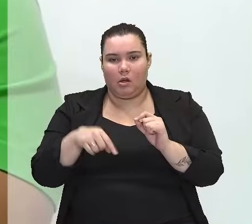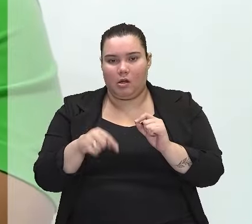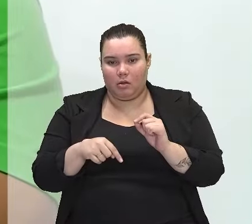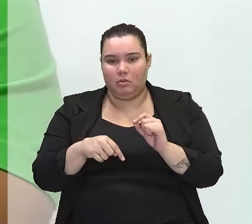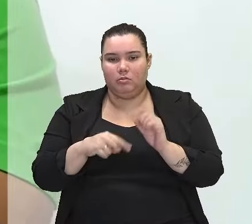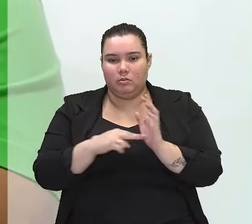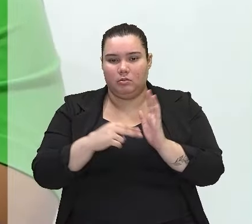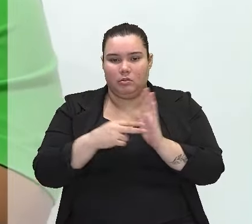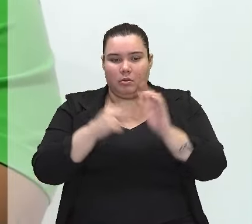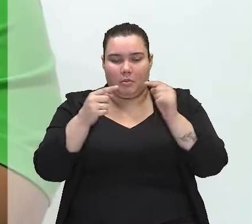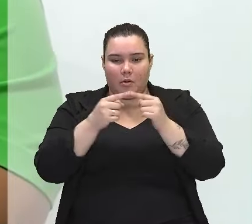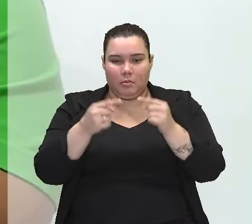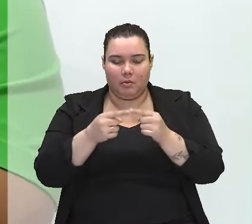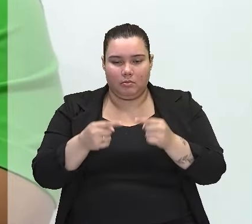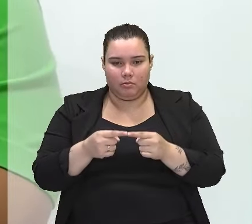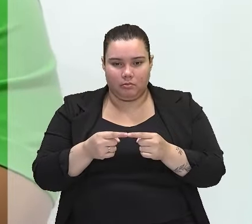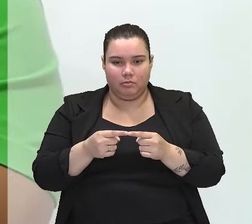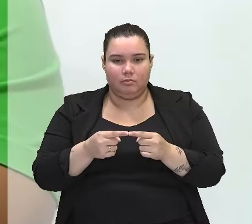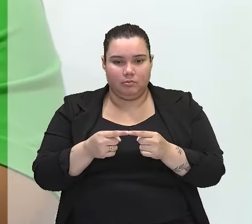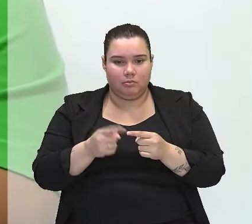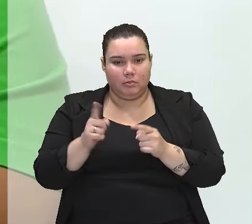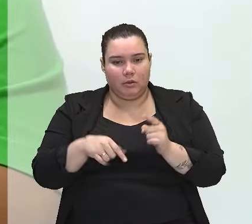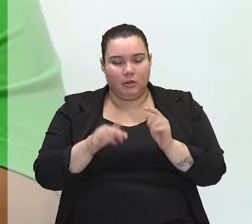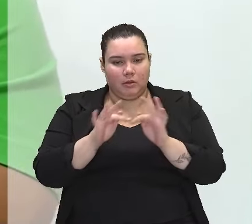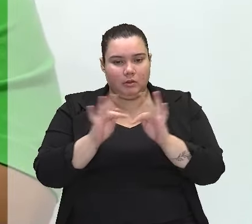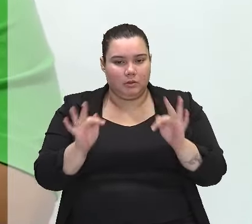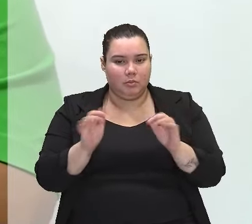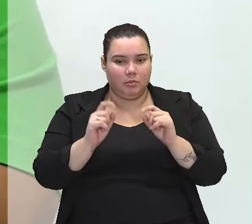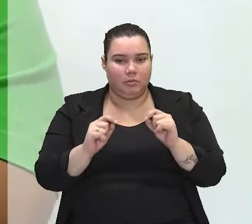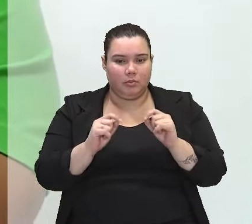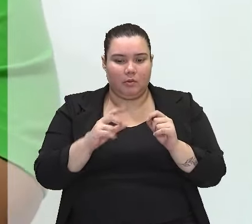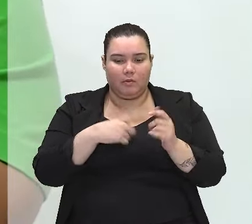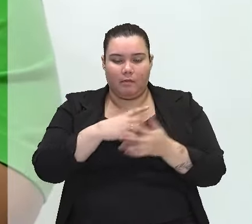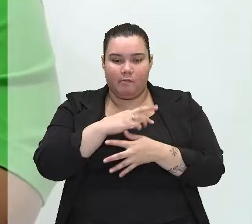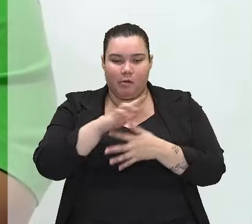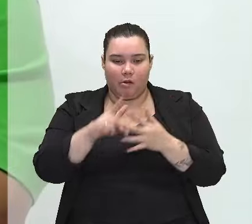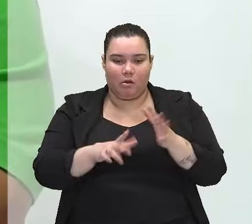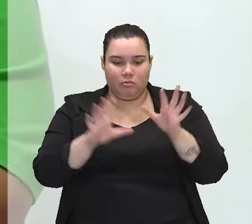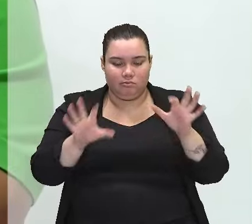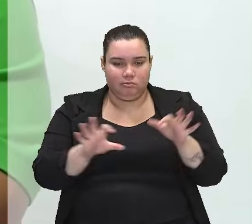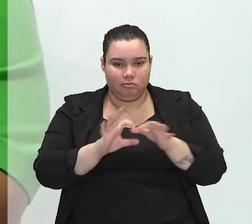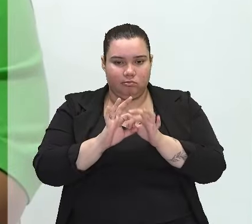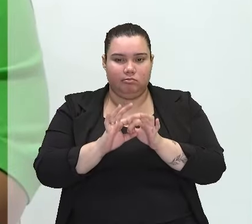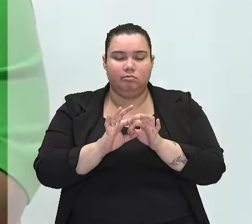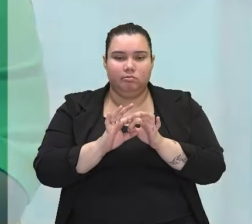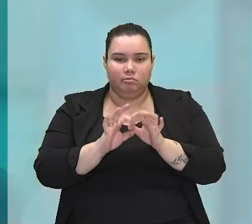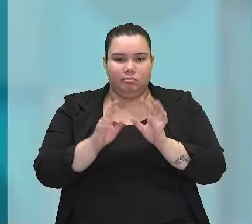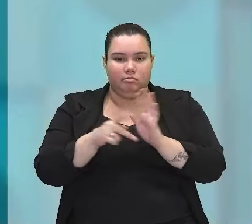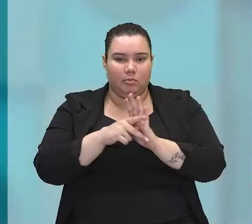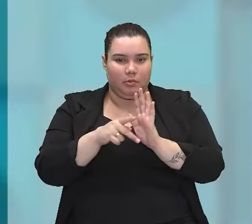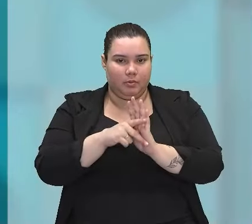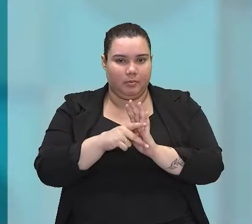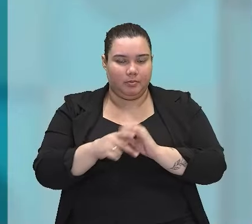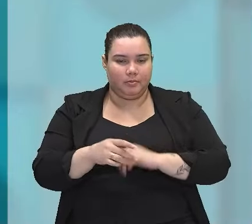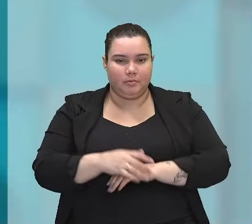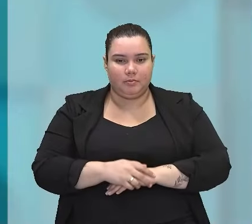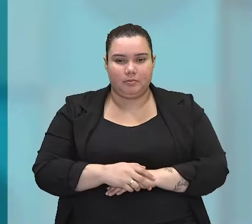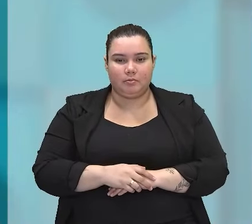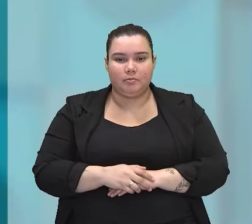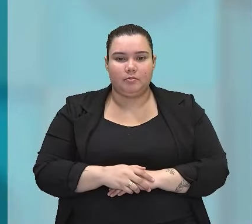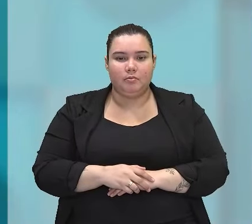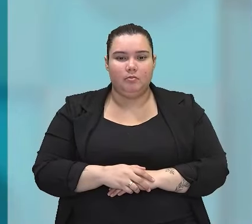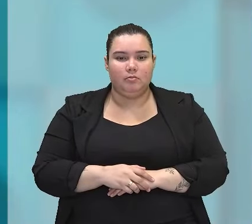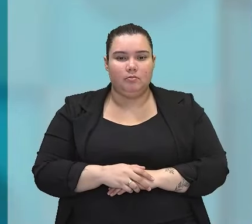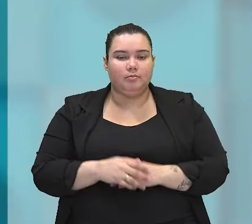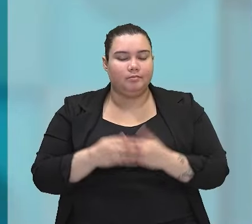Acho que se você definir no modo mais simples, é pegar várias partes e transformar num todo. Muito bem. Então, vocês